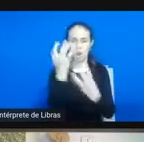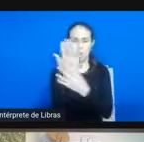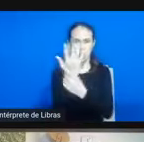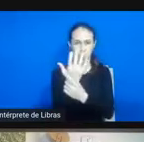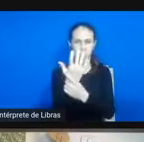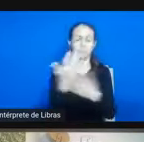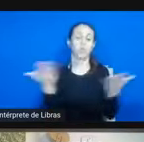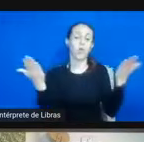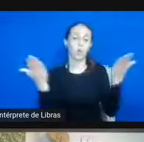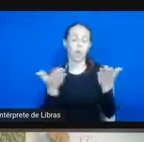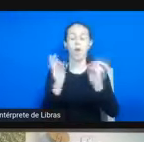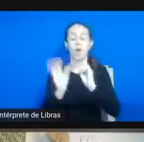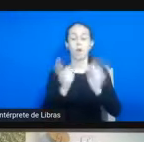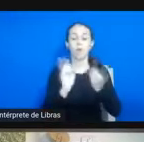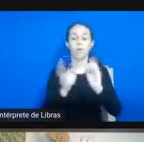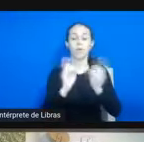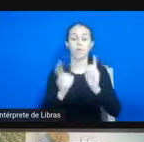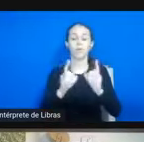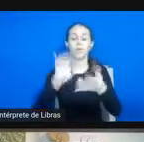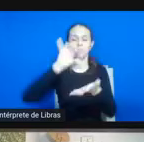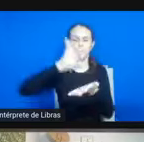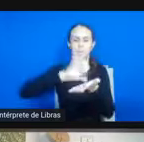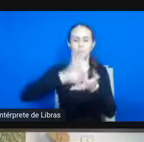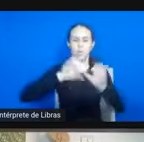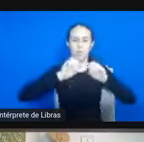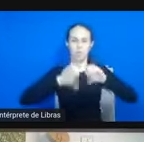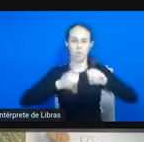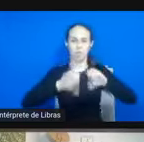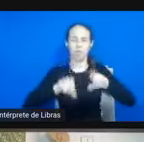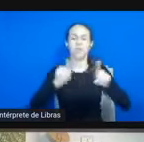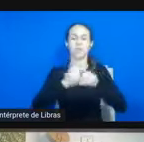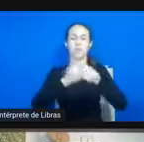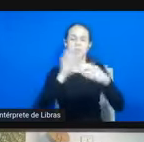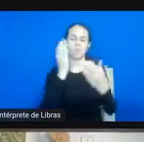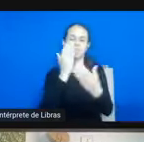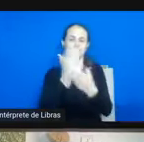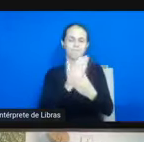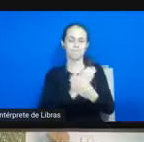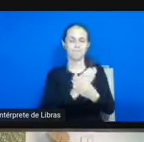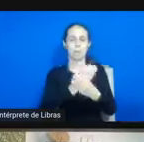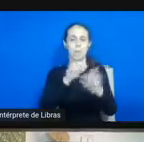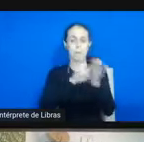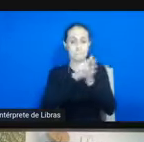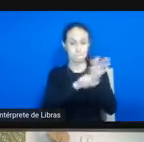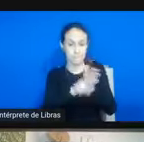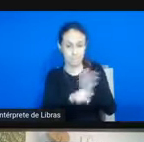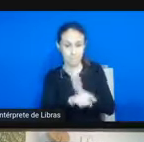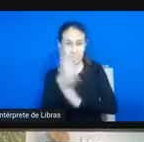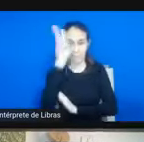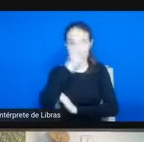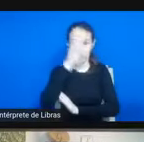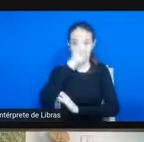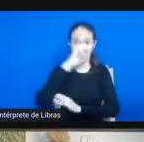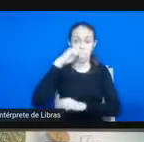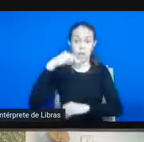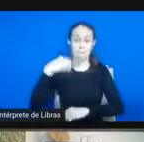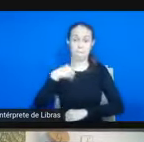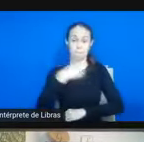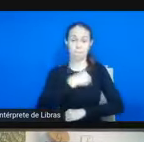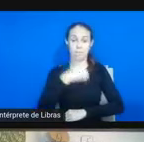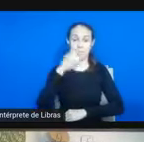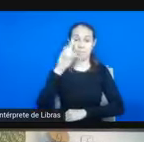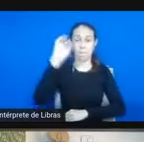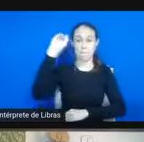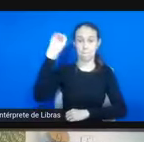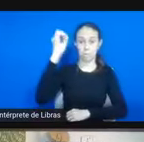atuou como coordenadora do setor educativo e do setor de acervo e pesquisa do Museu da História da Medicina do Rio Grande do Sul, em Porto Alegre,